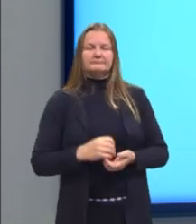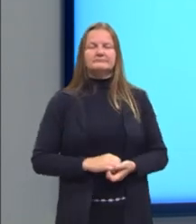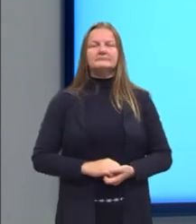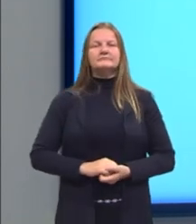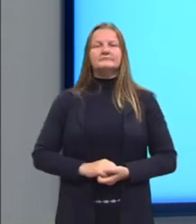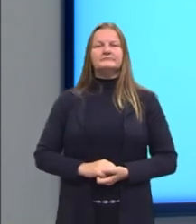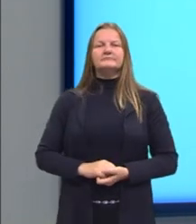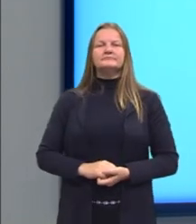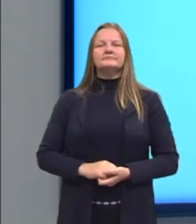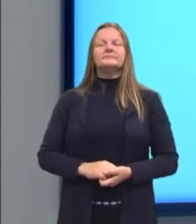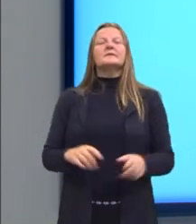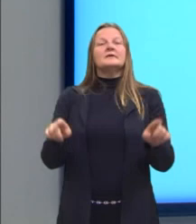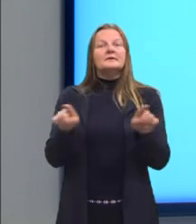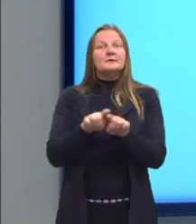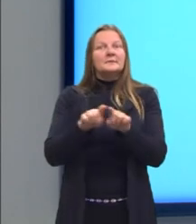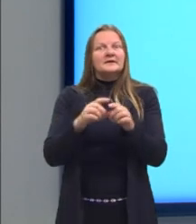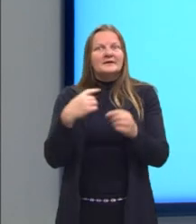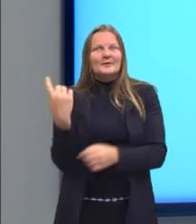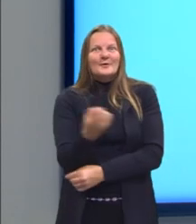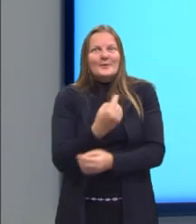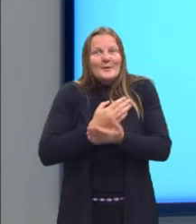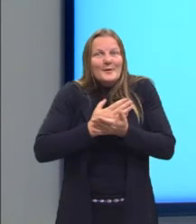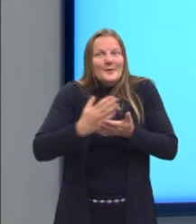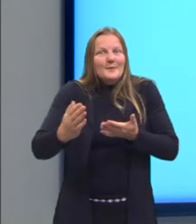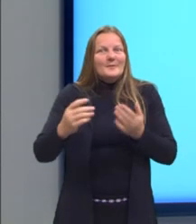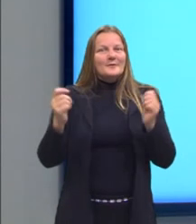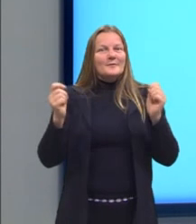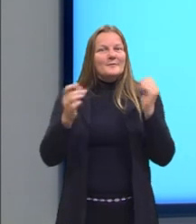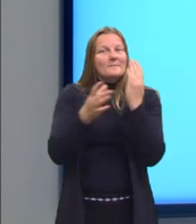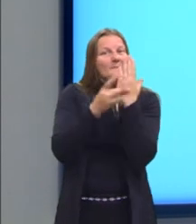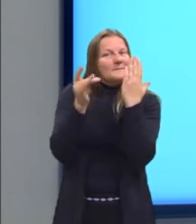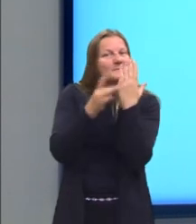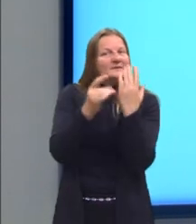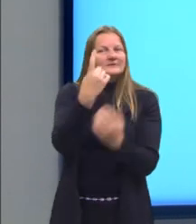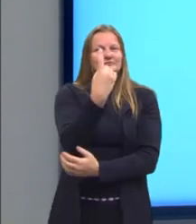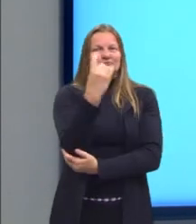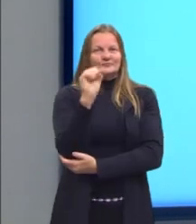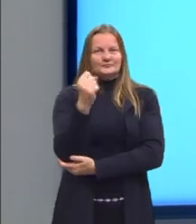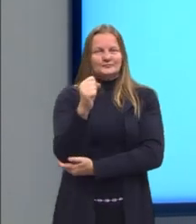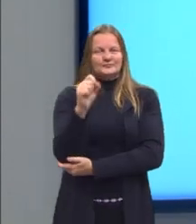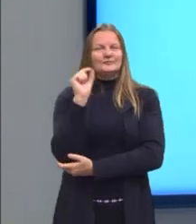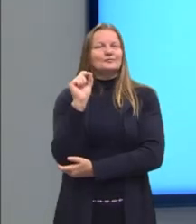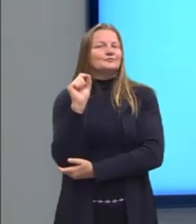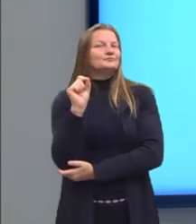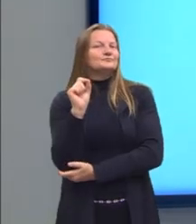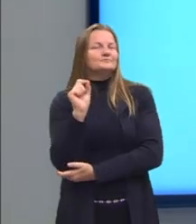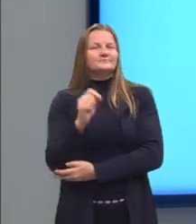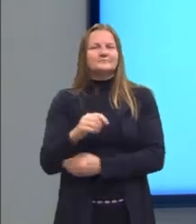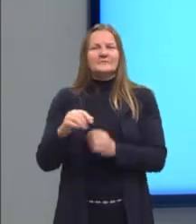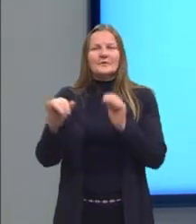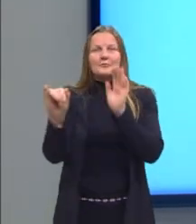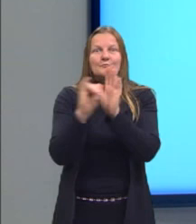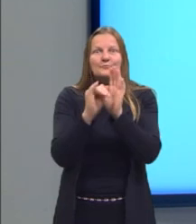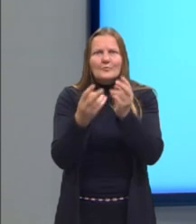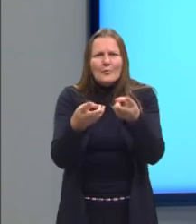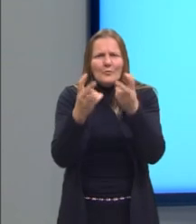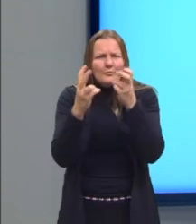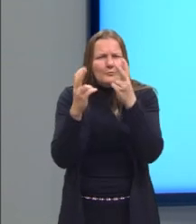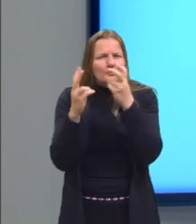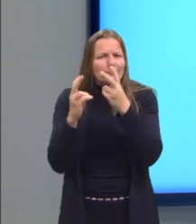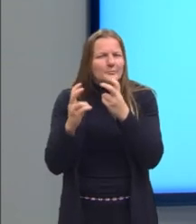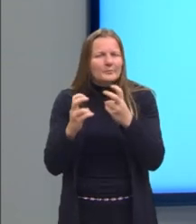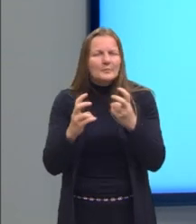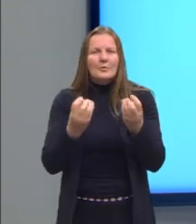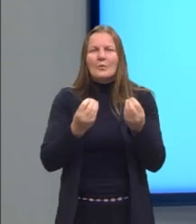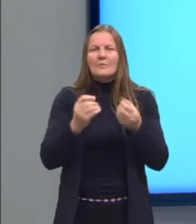E daí a gente começa, então, na nossa habilidade 18. Que é identificar os elementos que